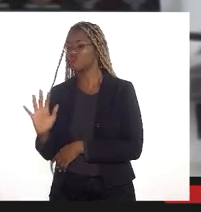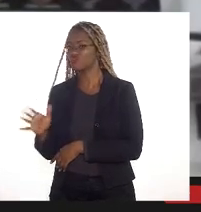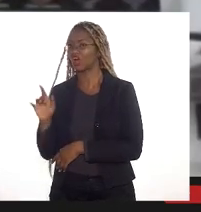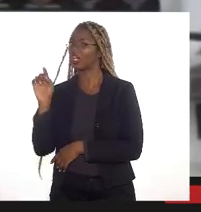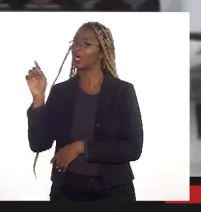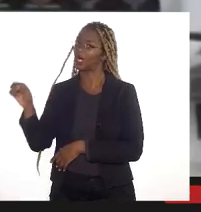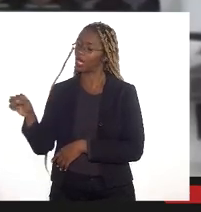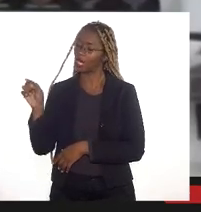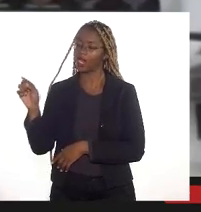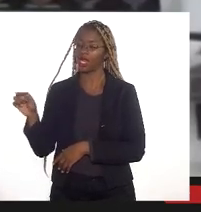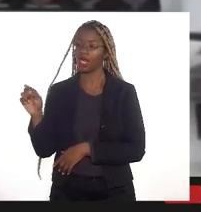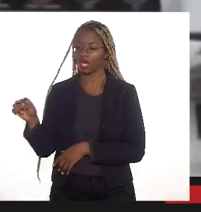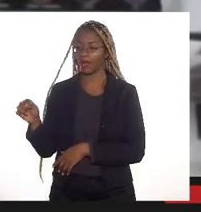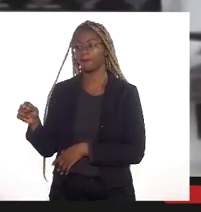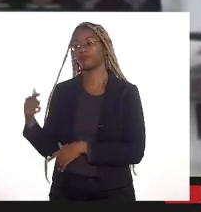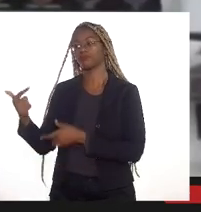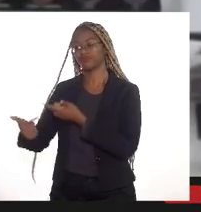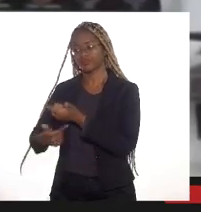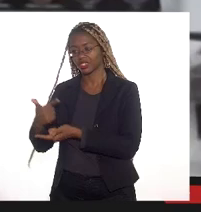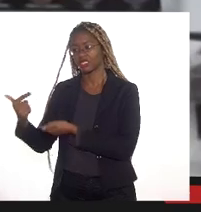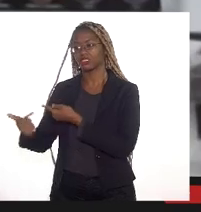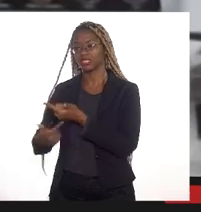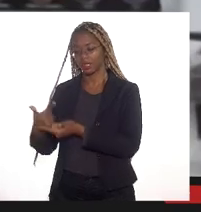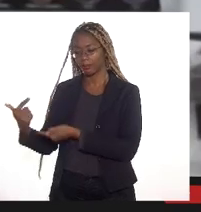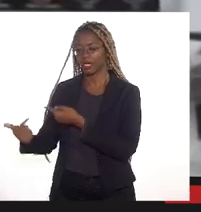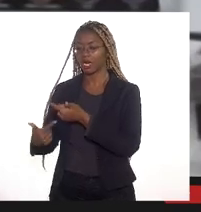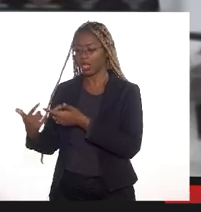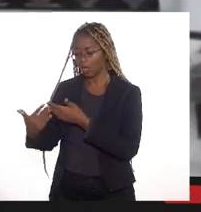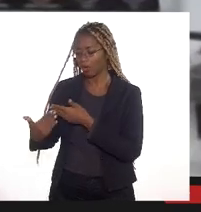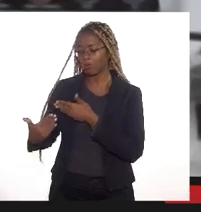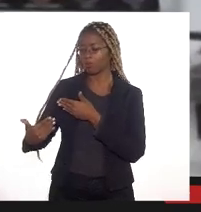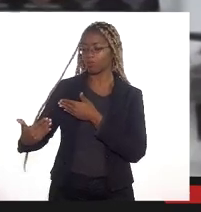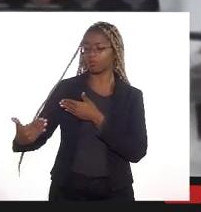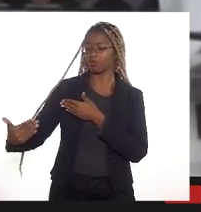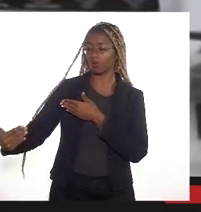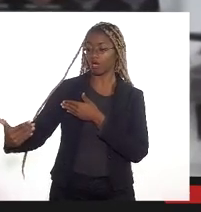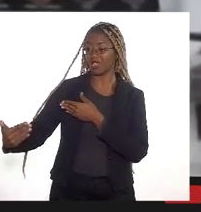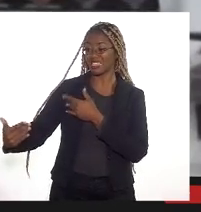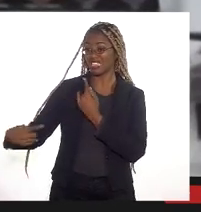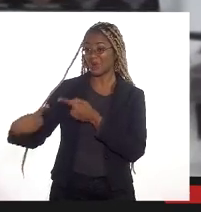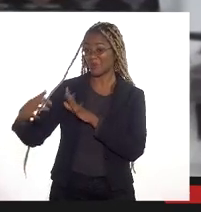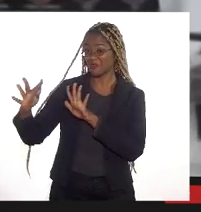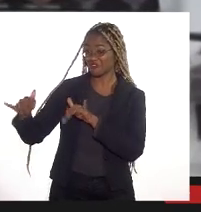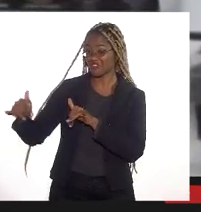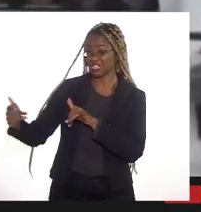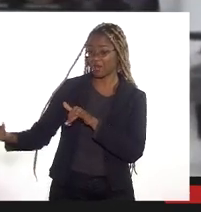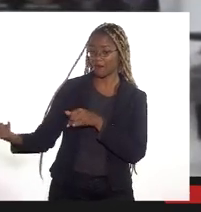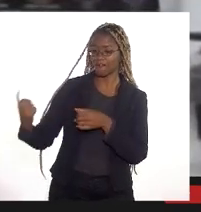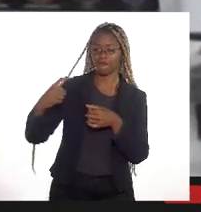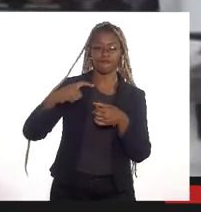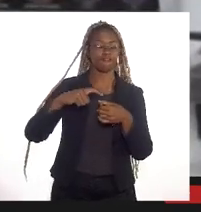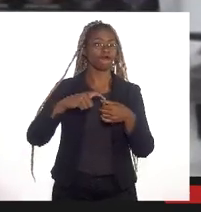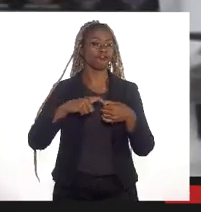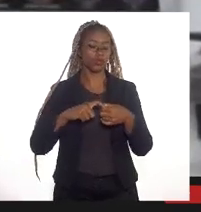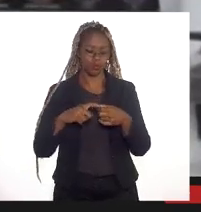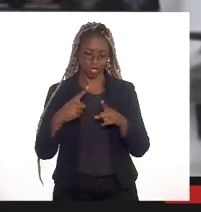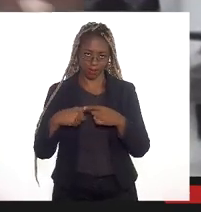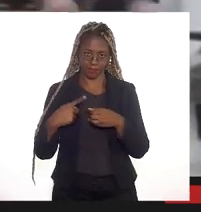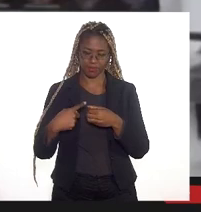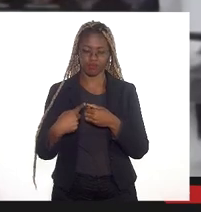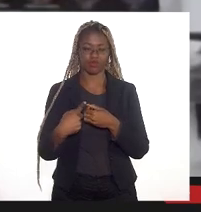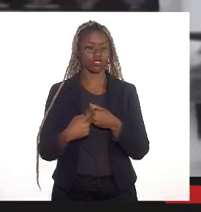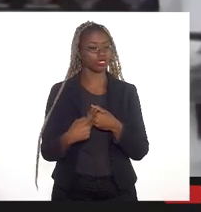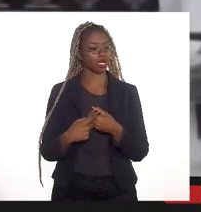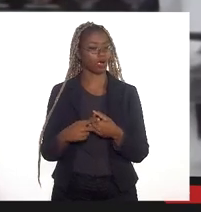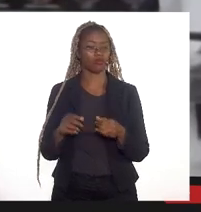que irão explorar por um certo período daquela hora e no final a área voltará para o município para fazer